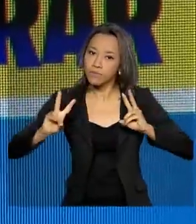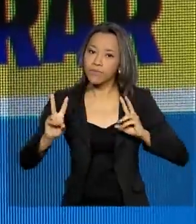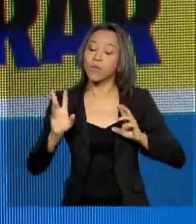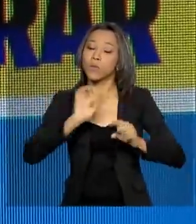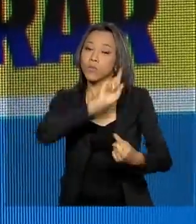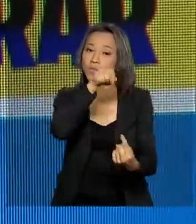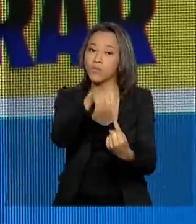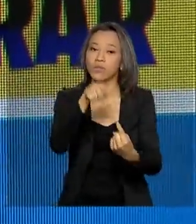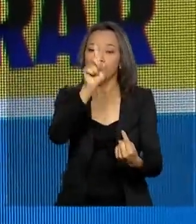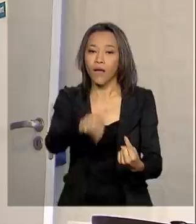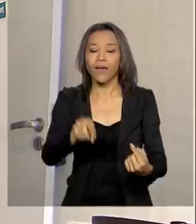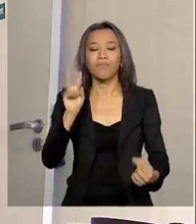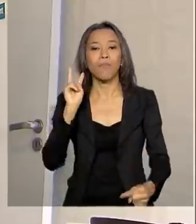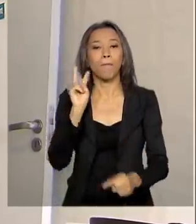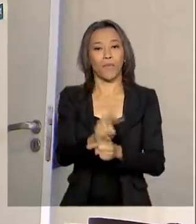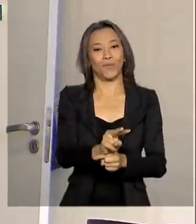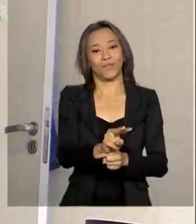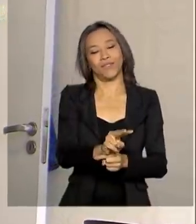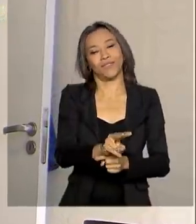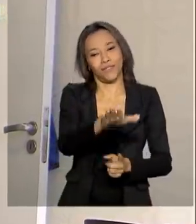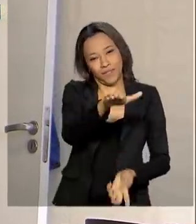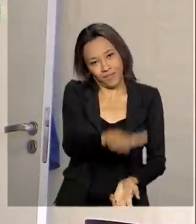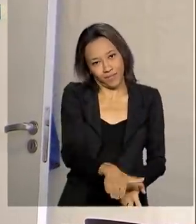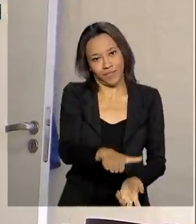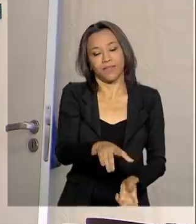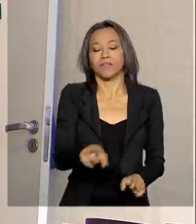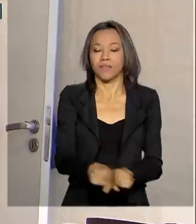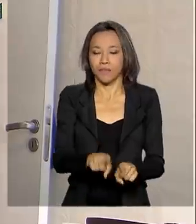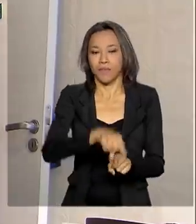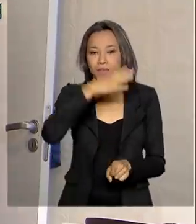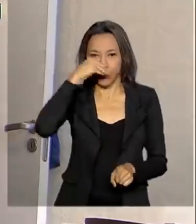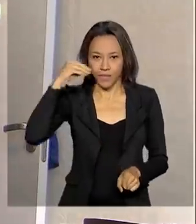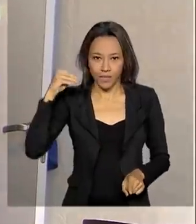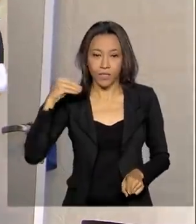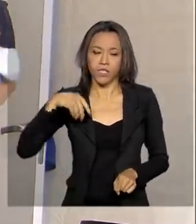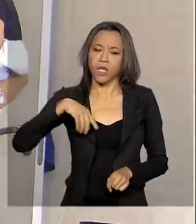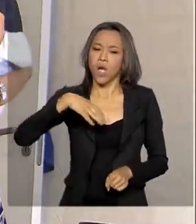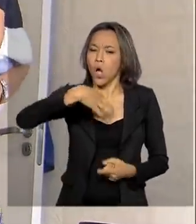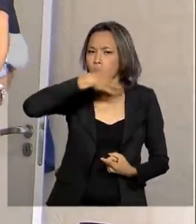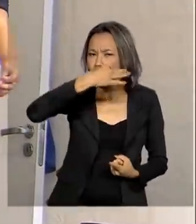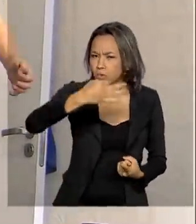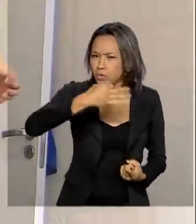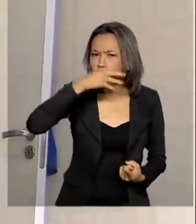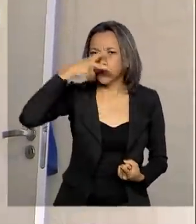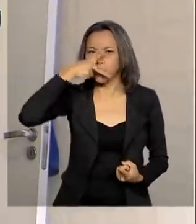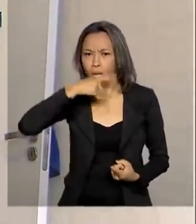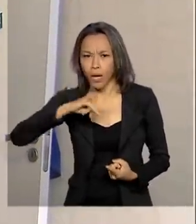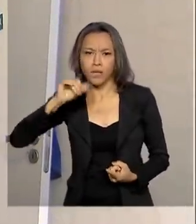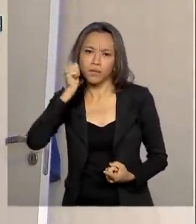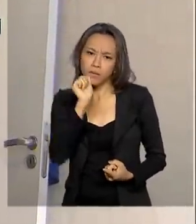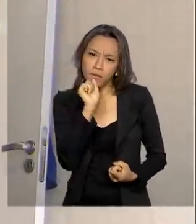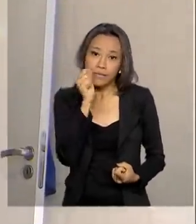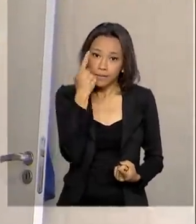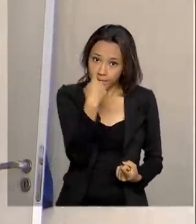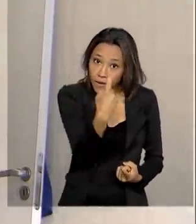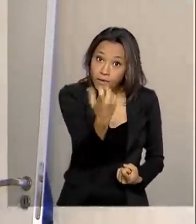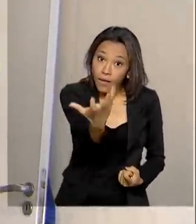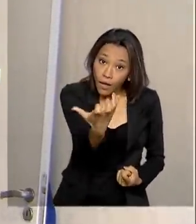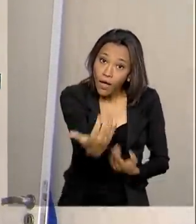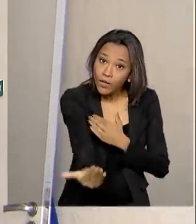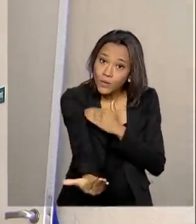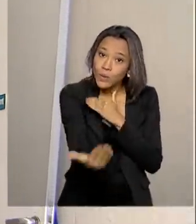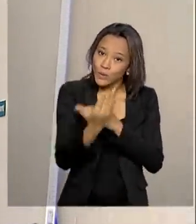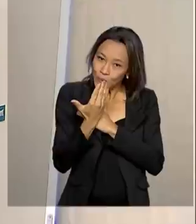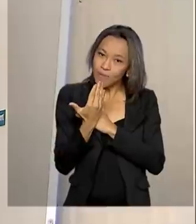objetivo é proteger a criança e o adolescente. As sugestões de pais e interessados em ajudar a